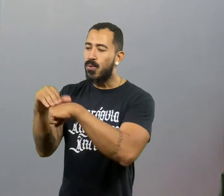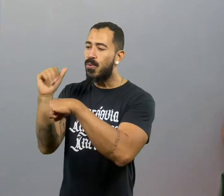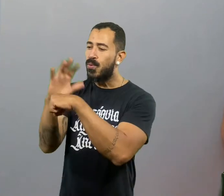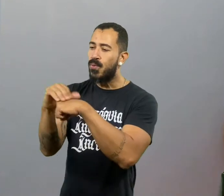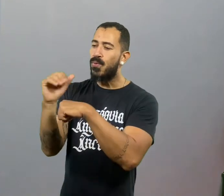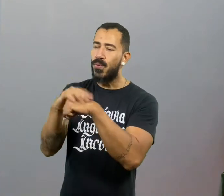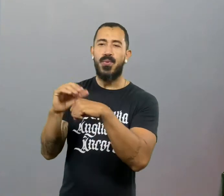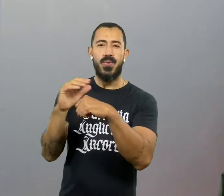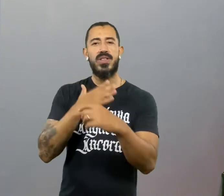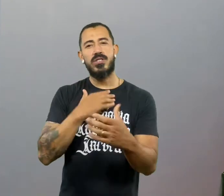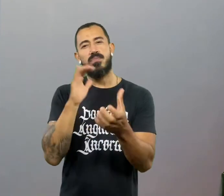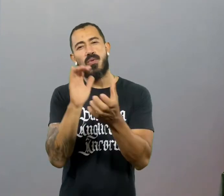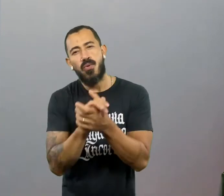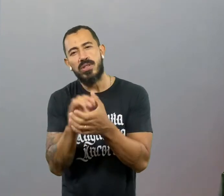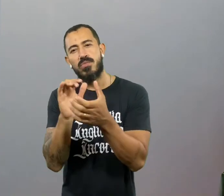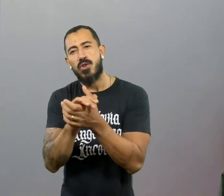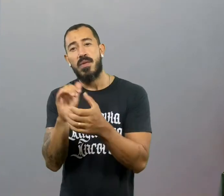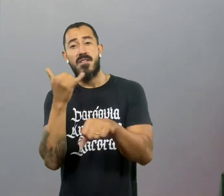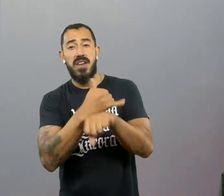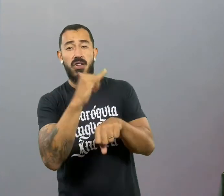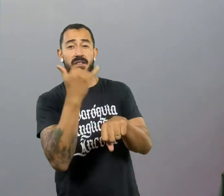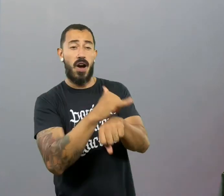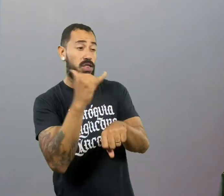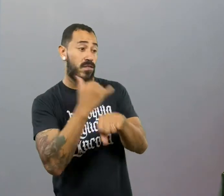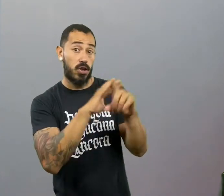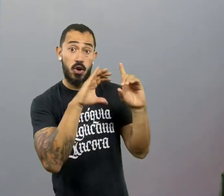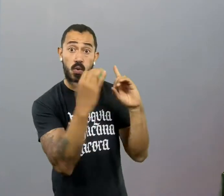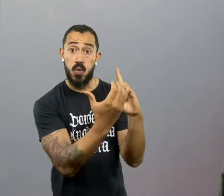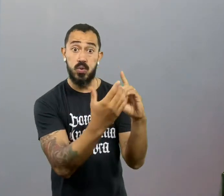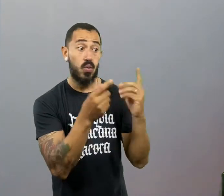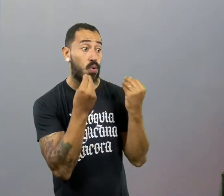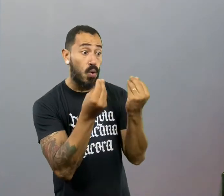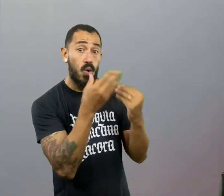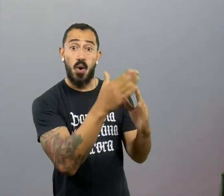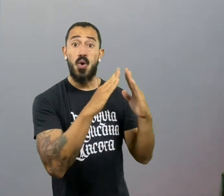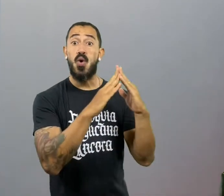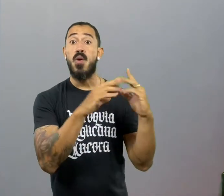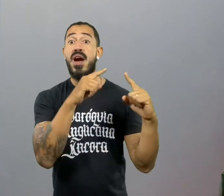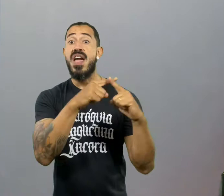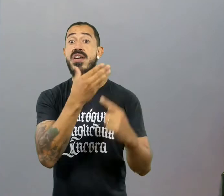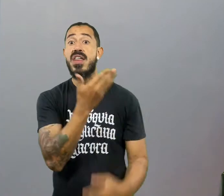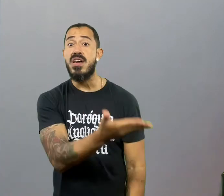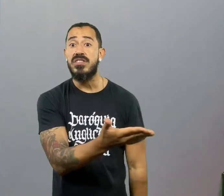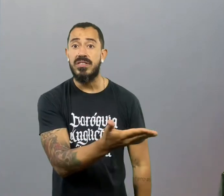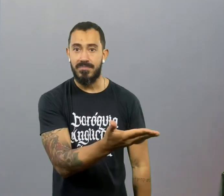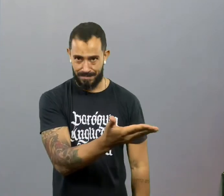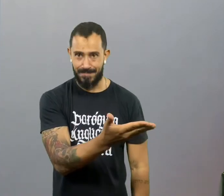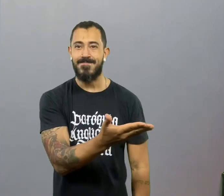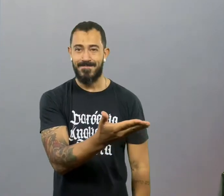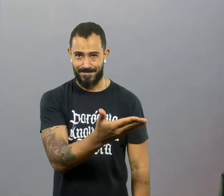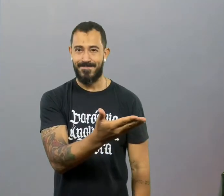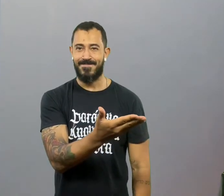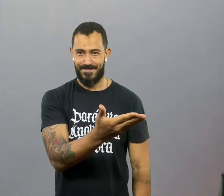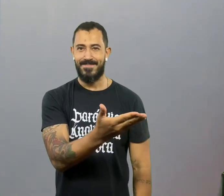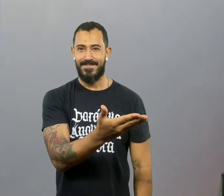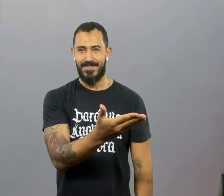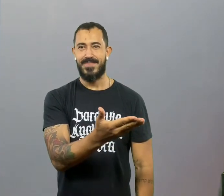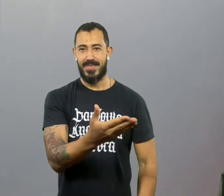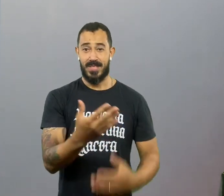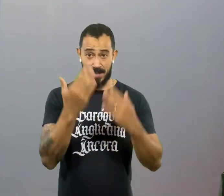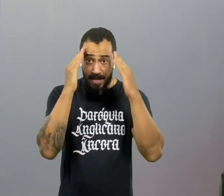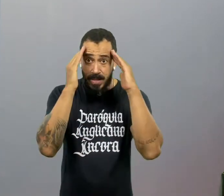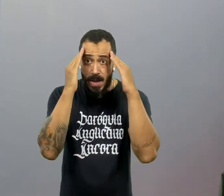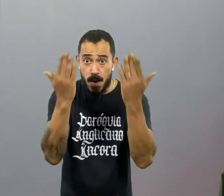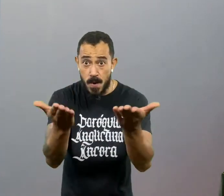esposa, começar a faltar culto, faltar idade da igreja, para ficar em torno da minha família, eu vou dar um péssimo exemplo. Os bons